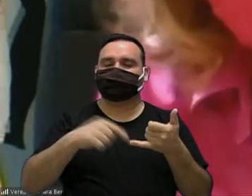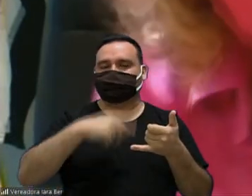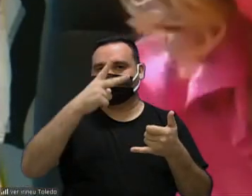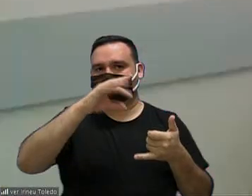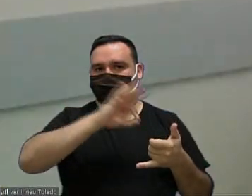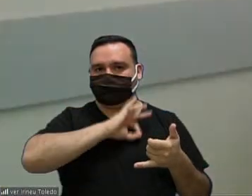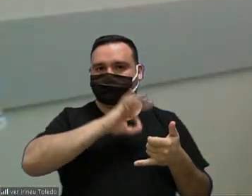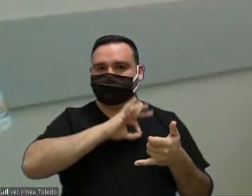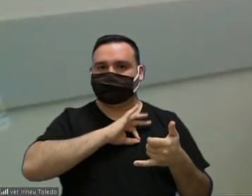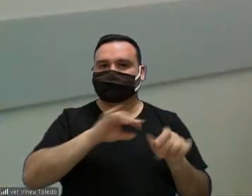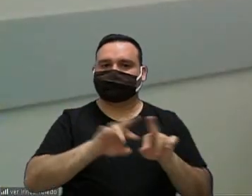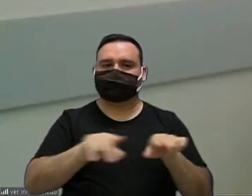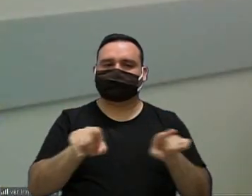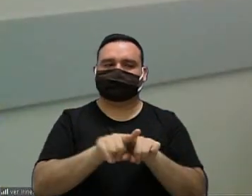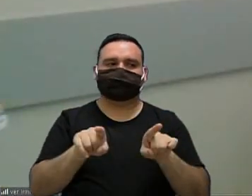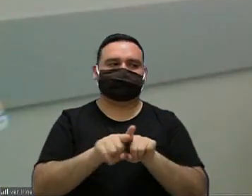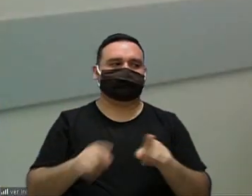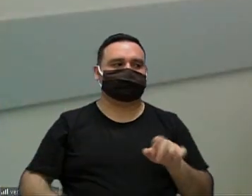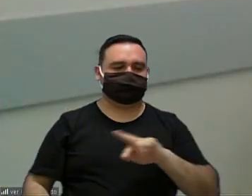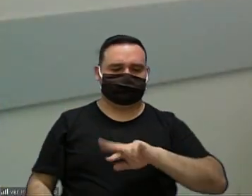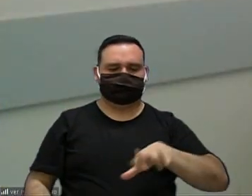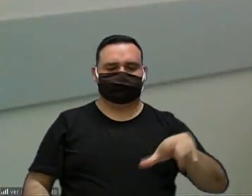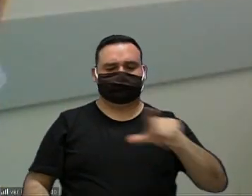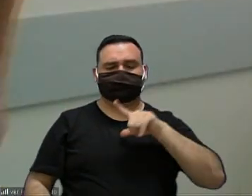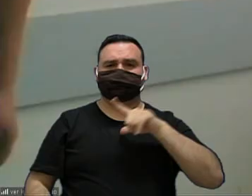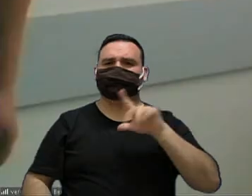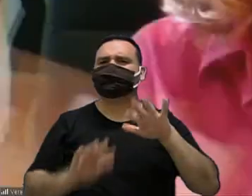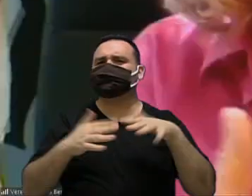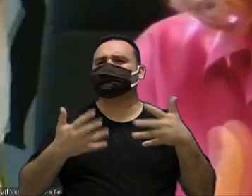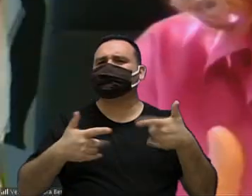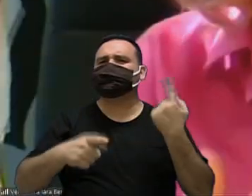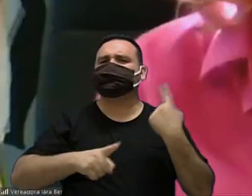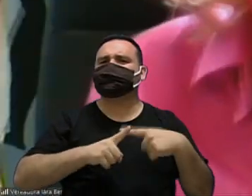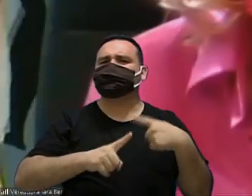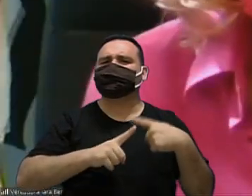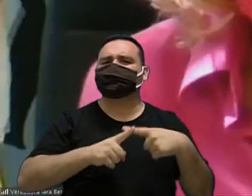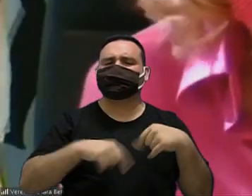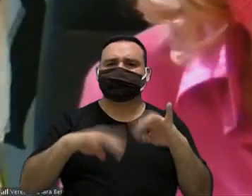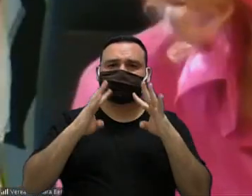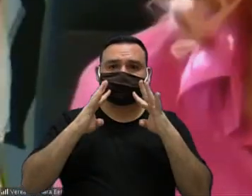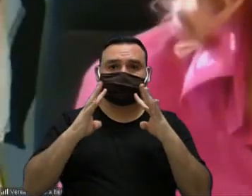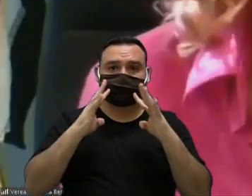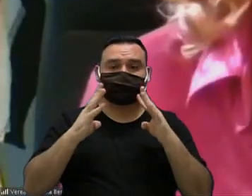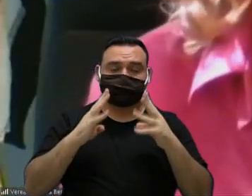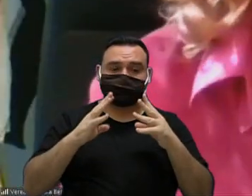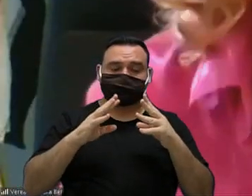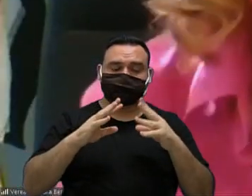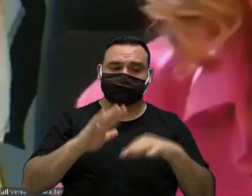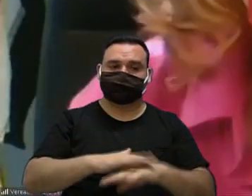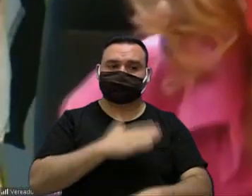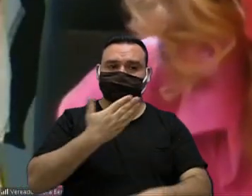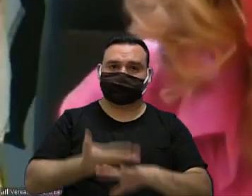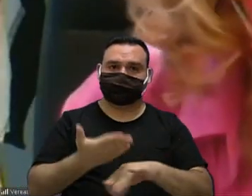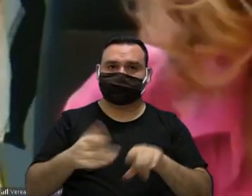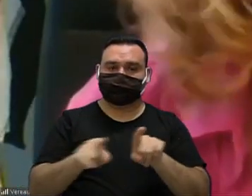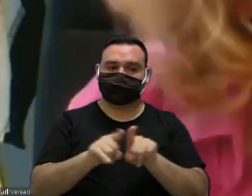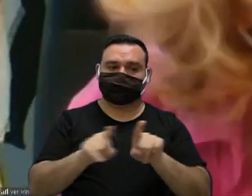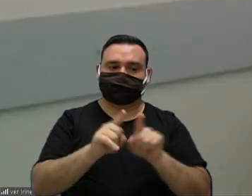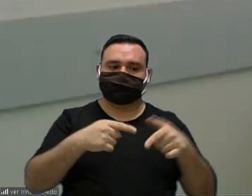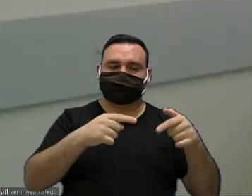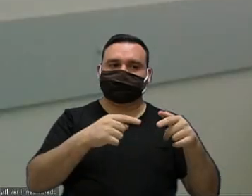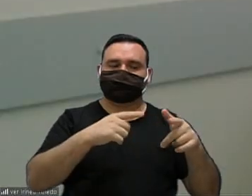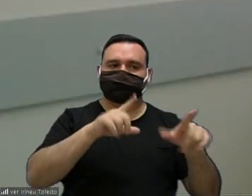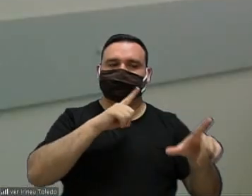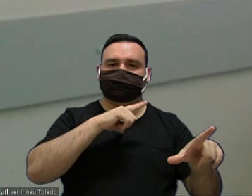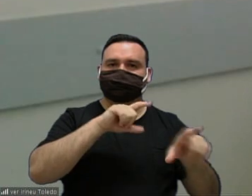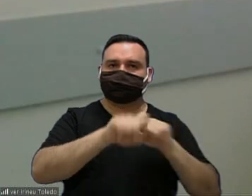específica da violência do nosso então vejo porque no atendimento integral as vítimas de violência sexual inclusive